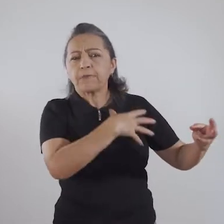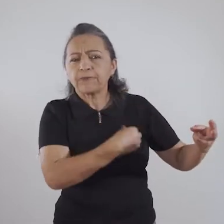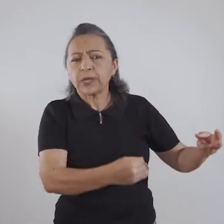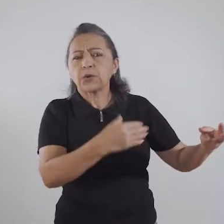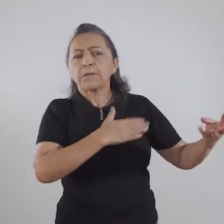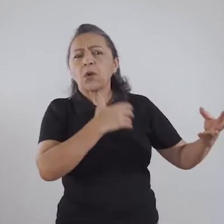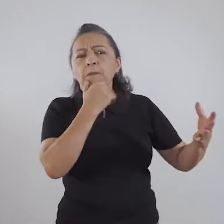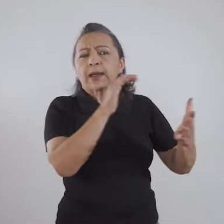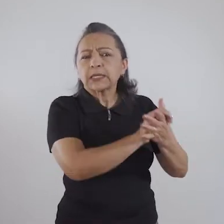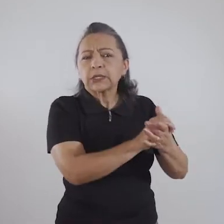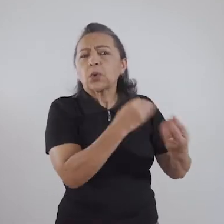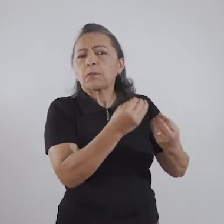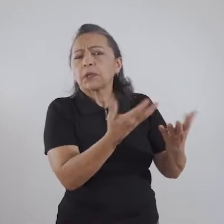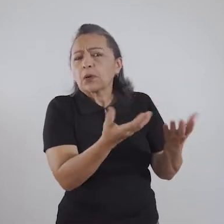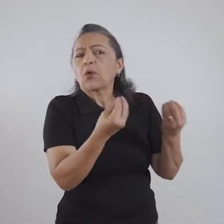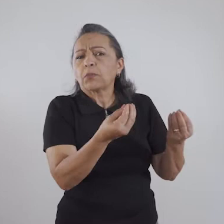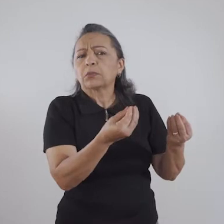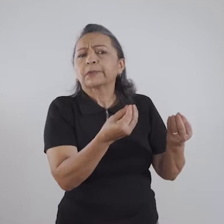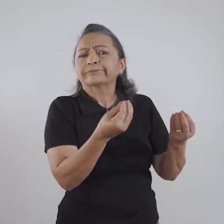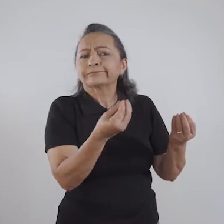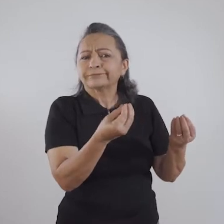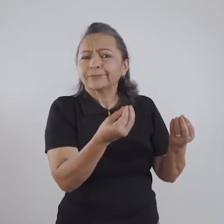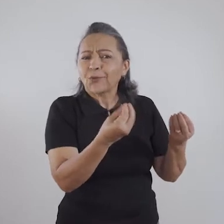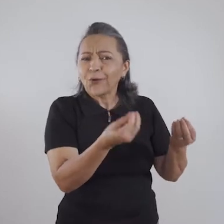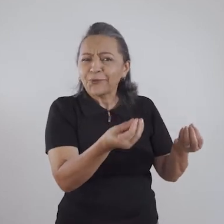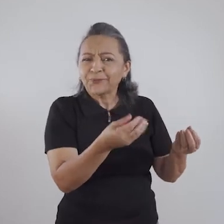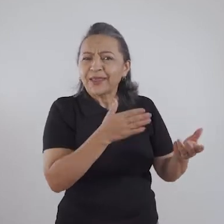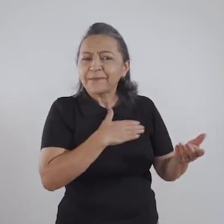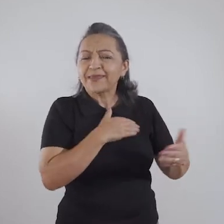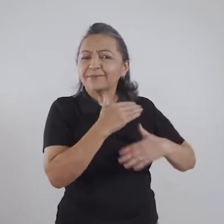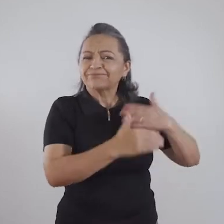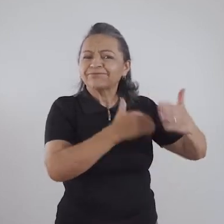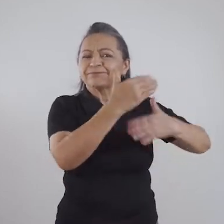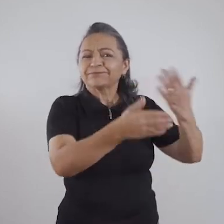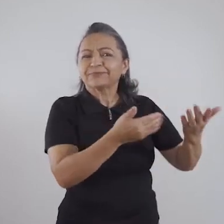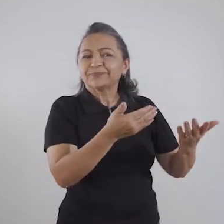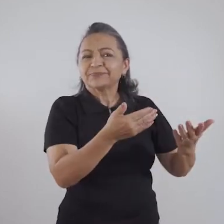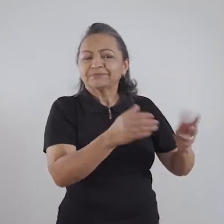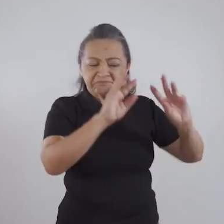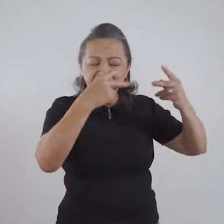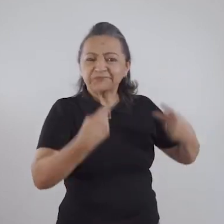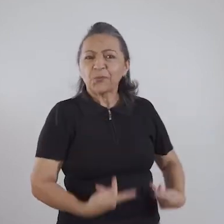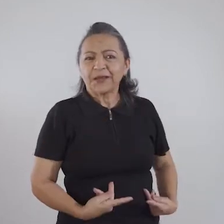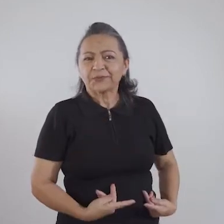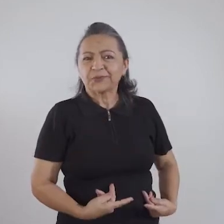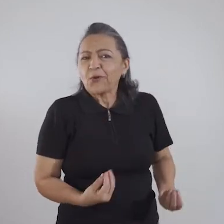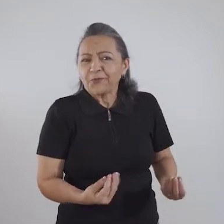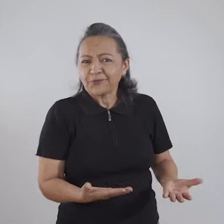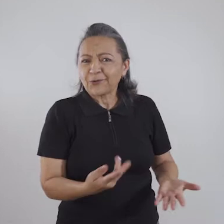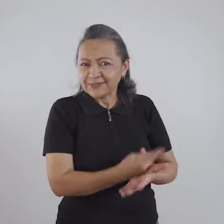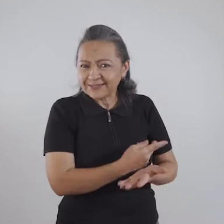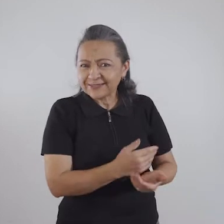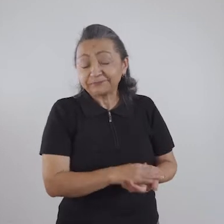com a minha companheira, como que se dá a minha constituição enquanto ser humano. Por que que eu